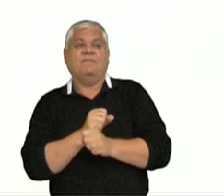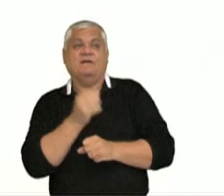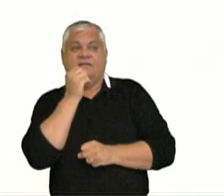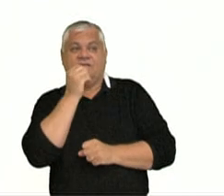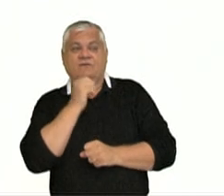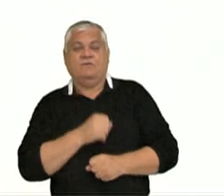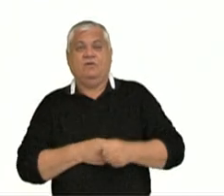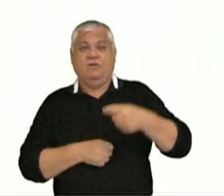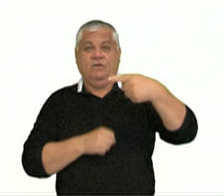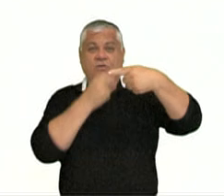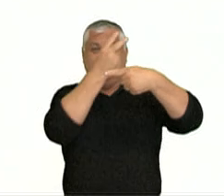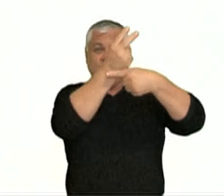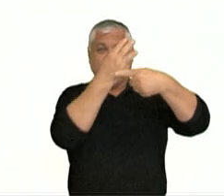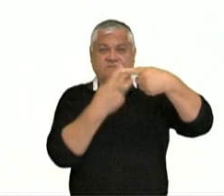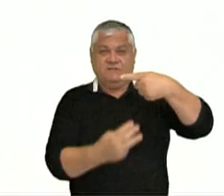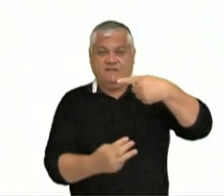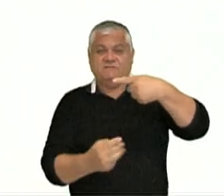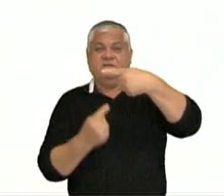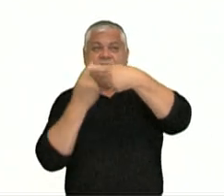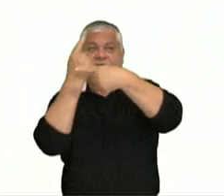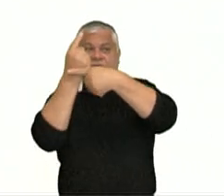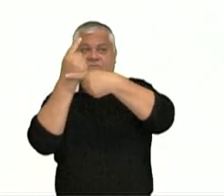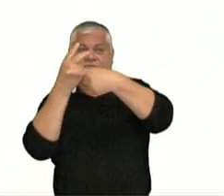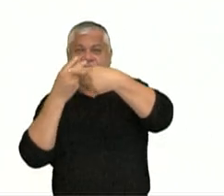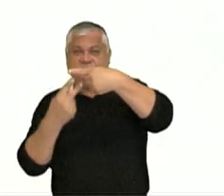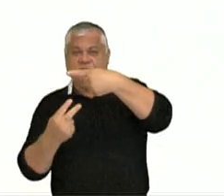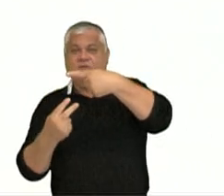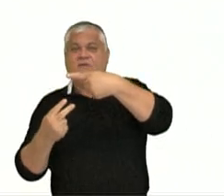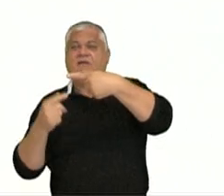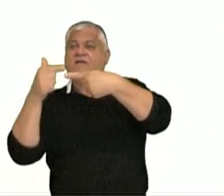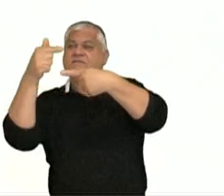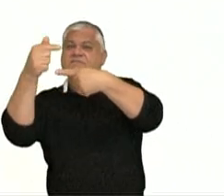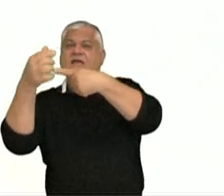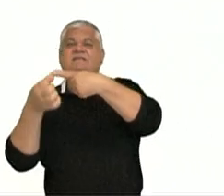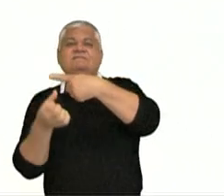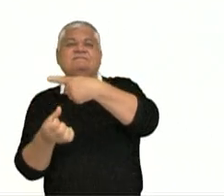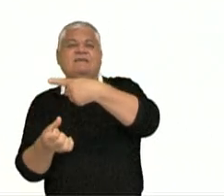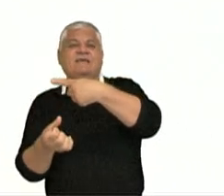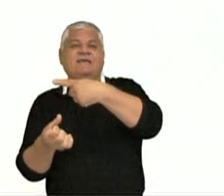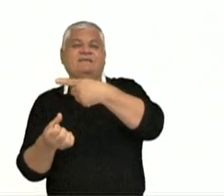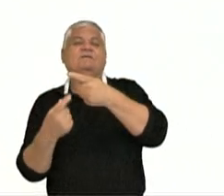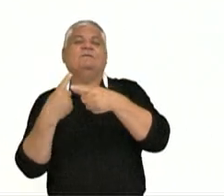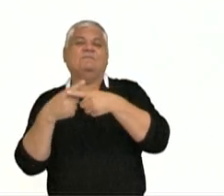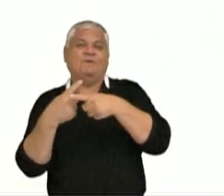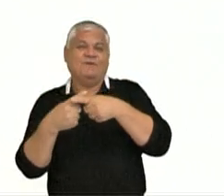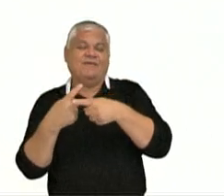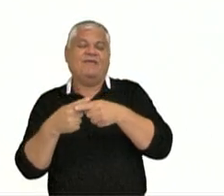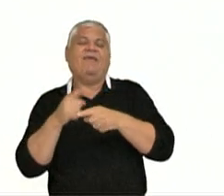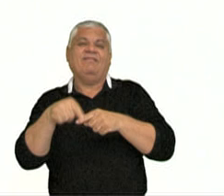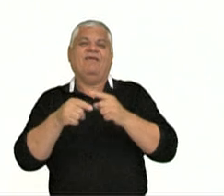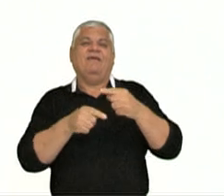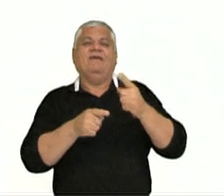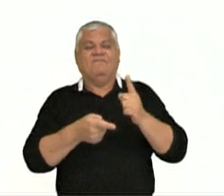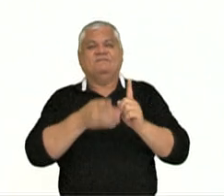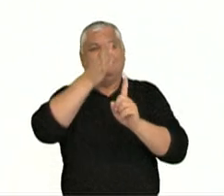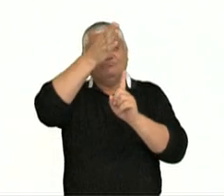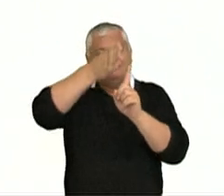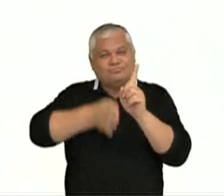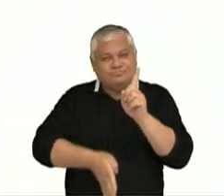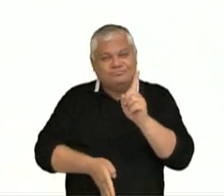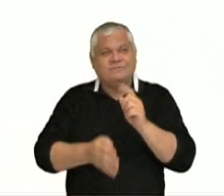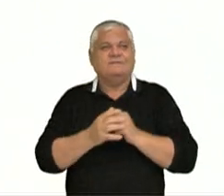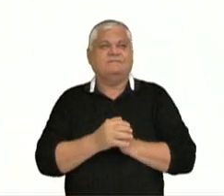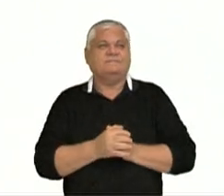Somamos 2 terços mais meio das 7 sextos de acordo com o procedimento que nós fizemos